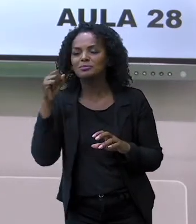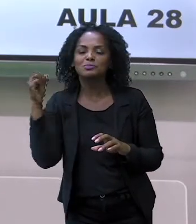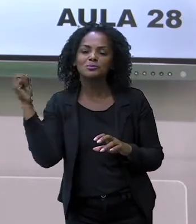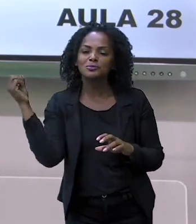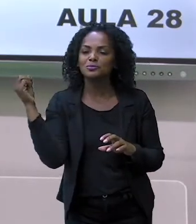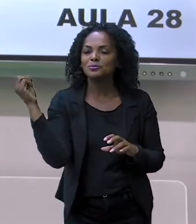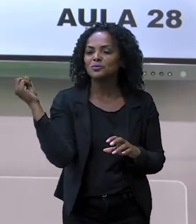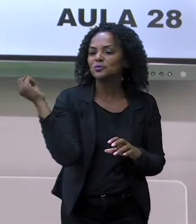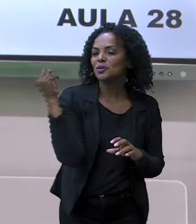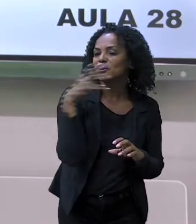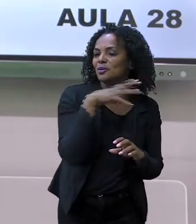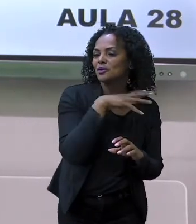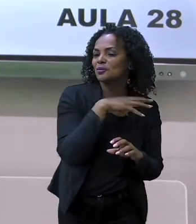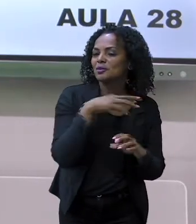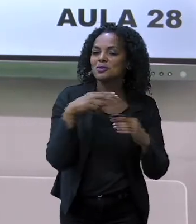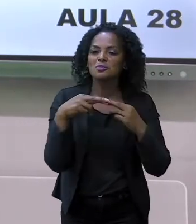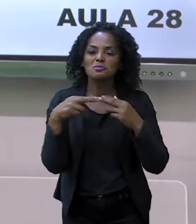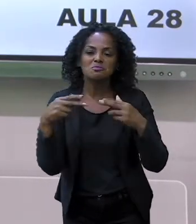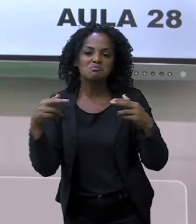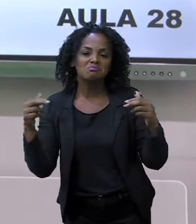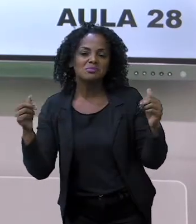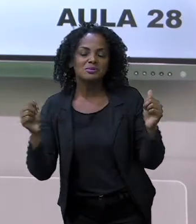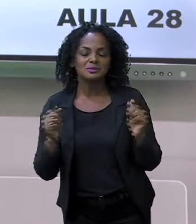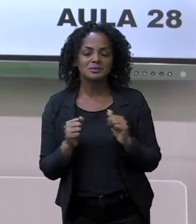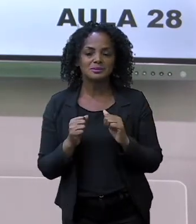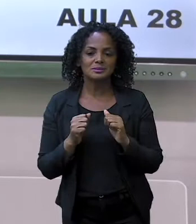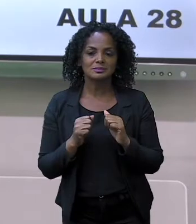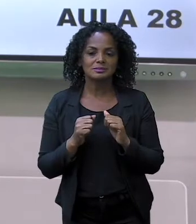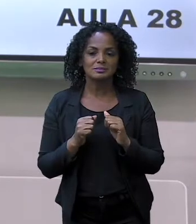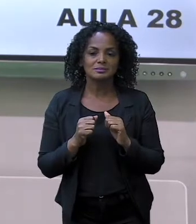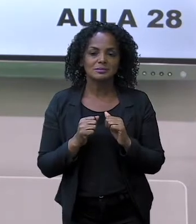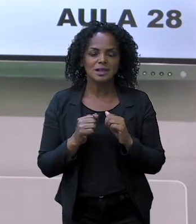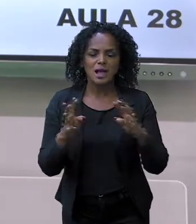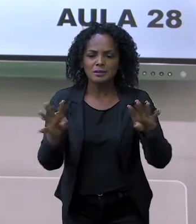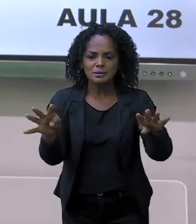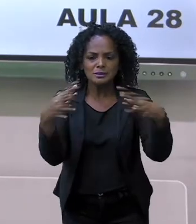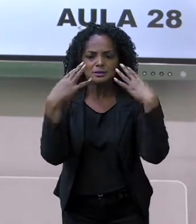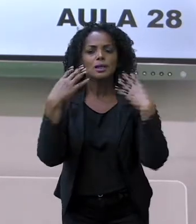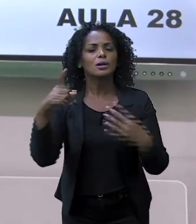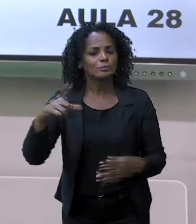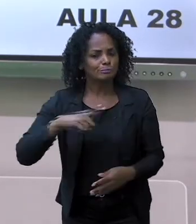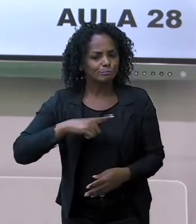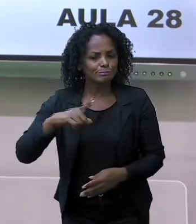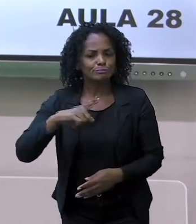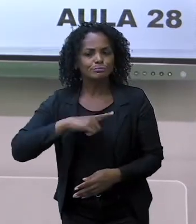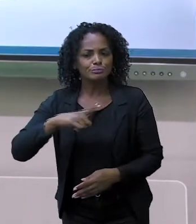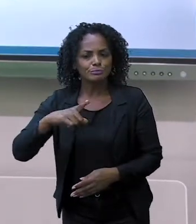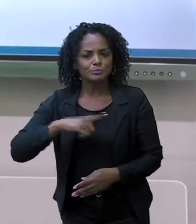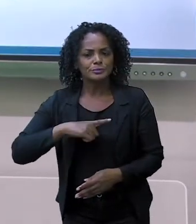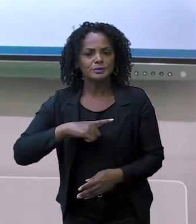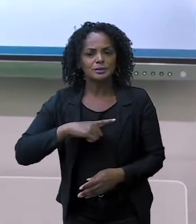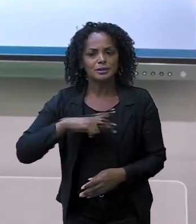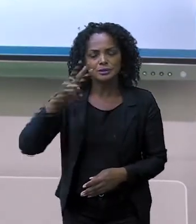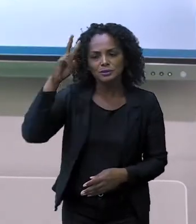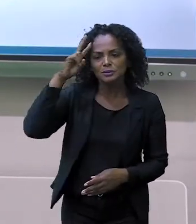Trouxe uma história legal para a gente, vamos lá? Temos que prestar bastante atenção nessa história.